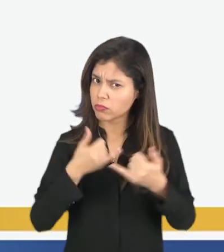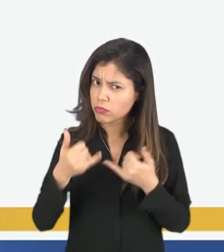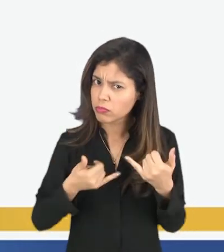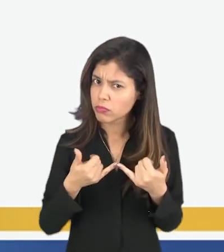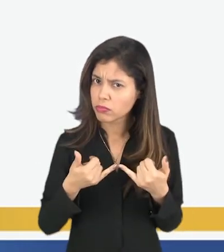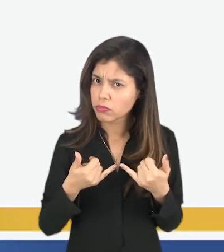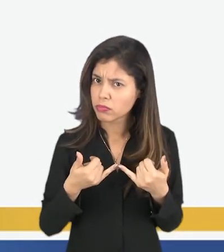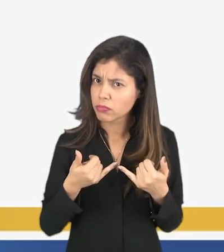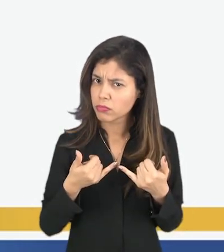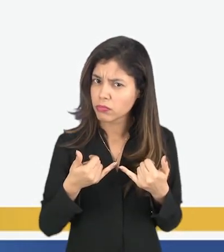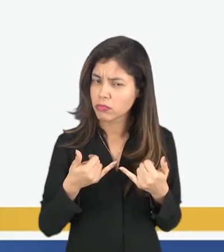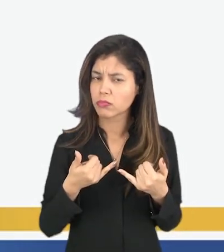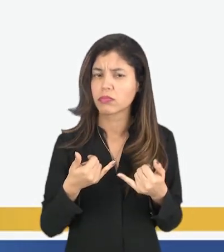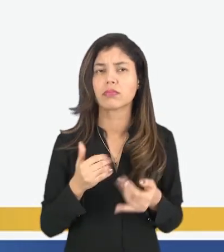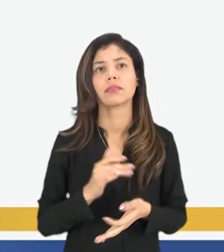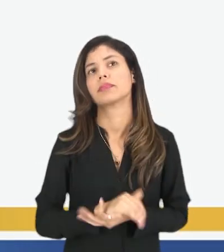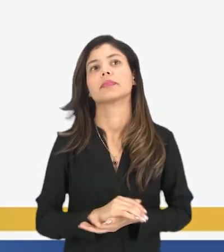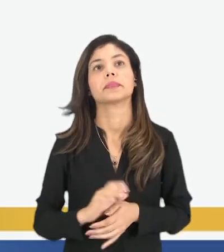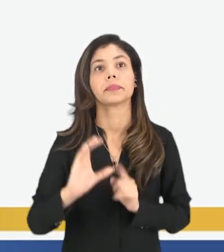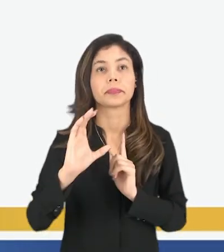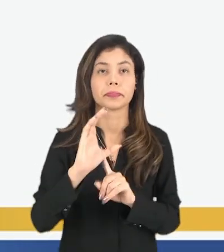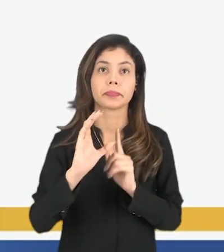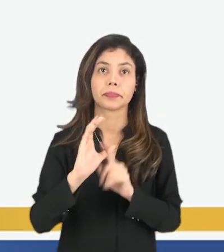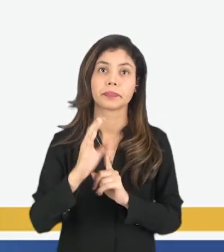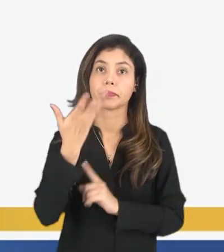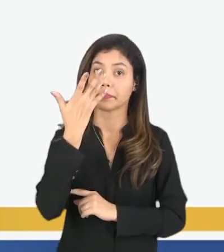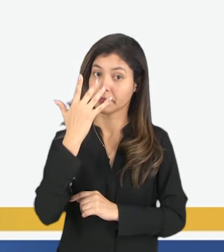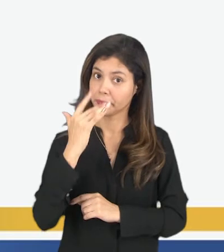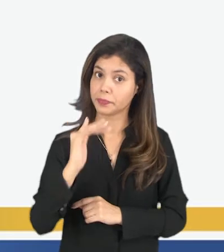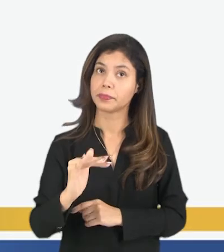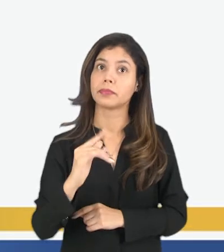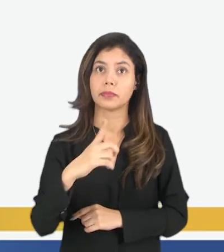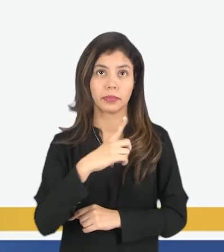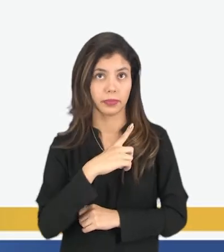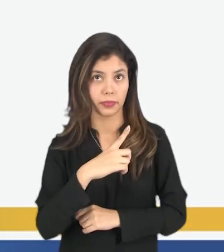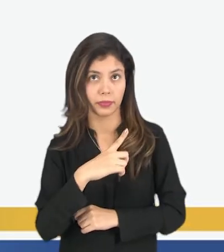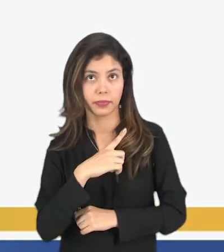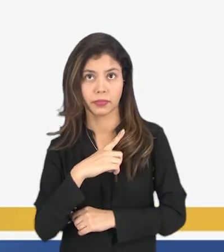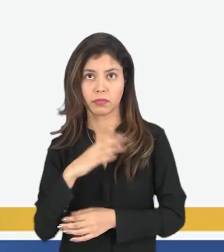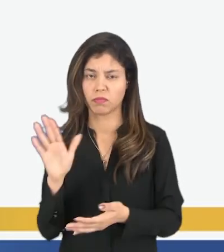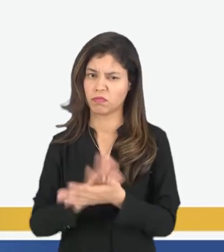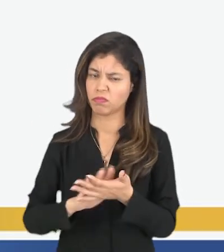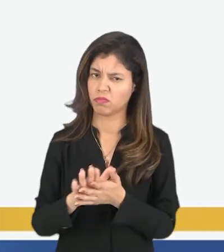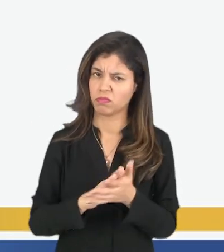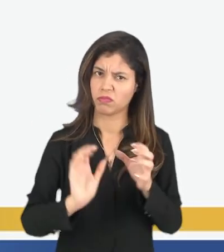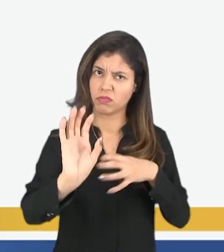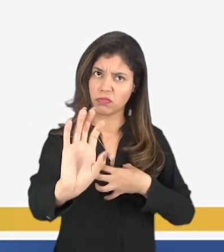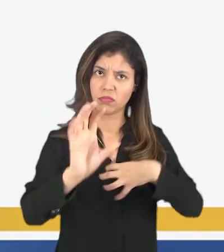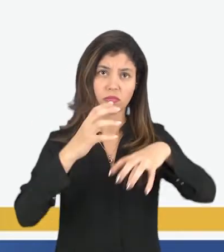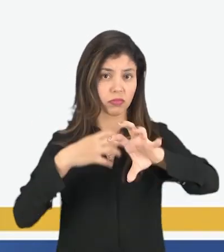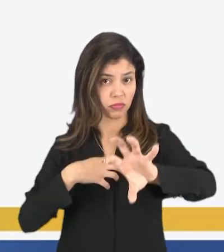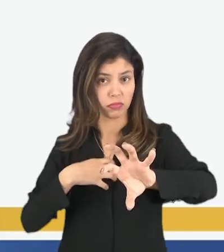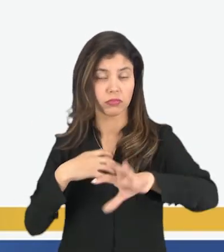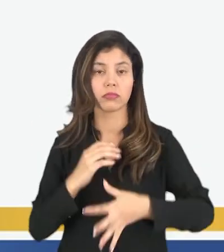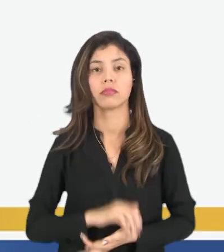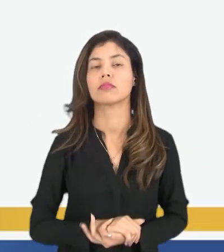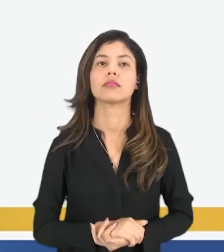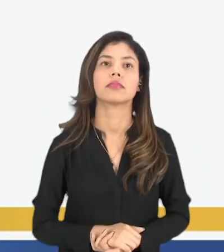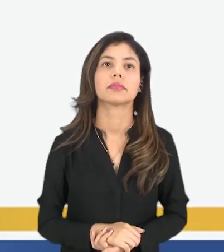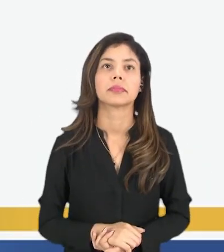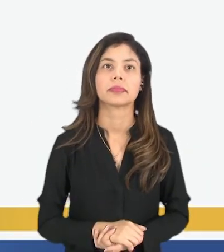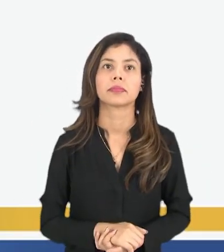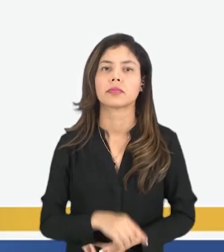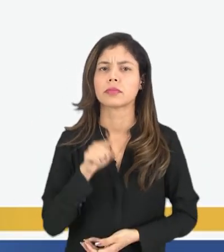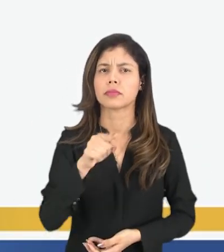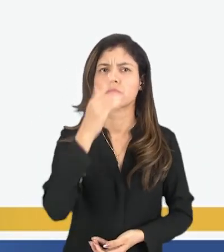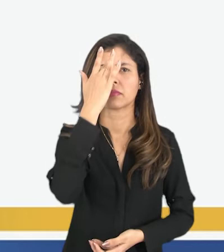divertindo? Letra C. As crianças não estão exercendo a empatia. O